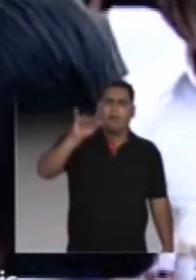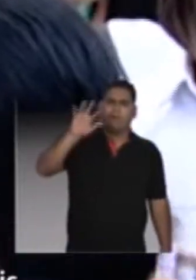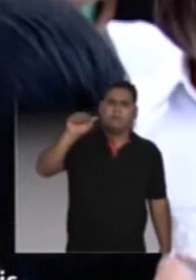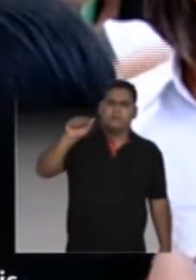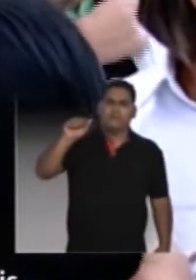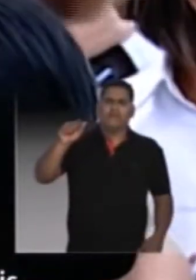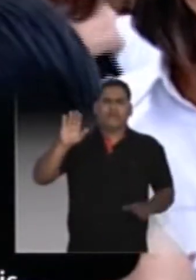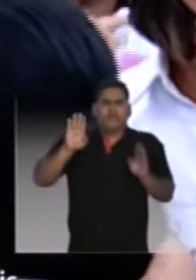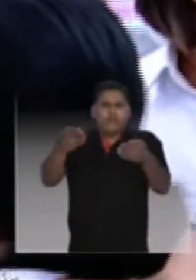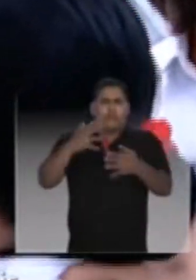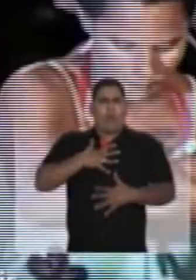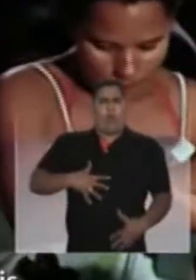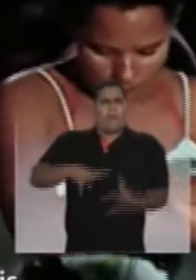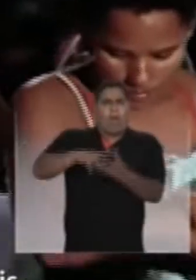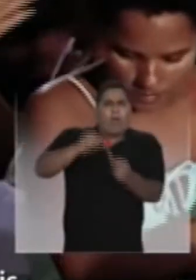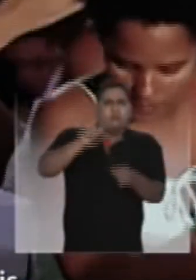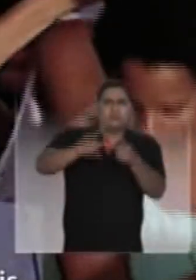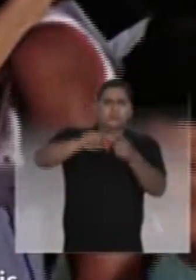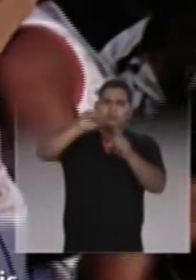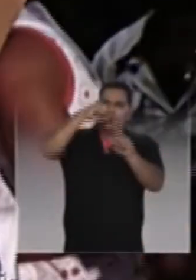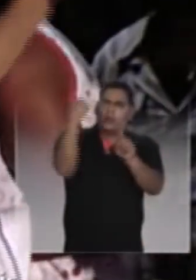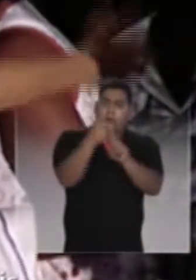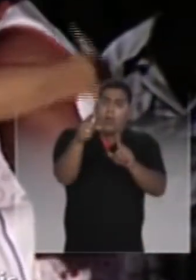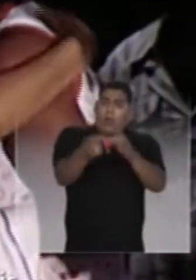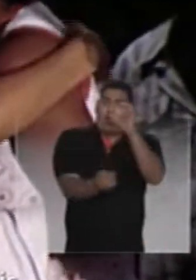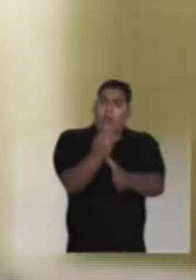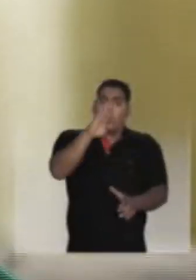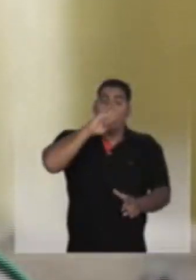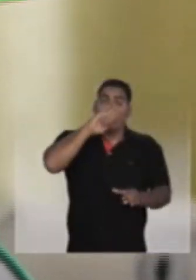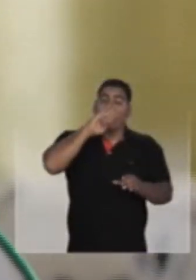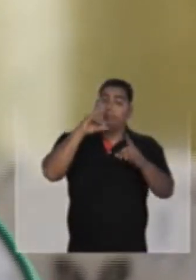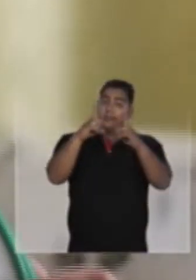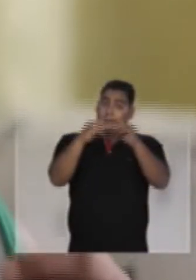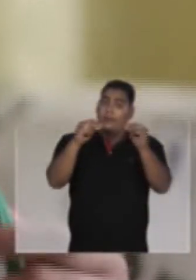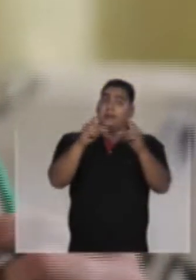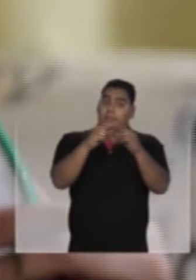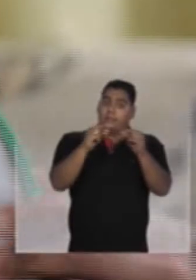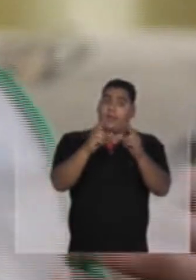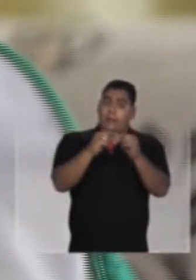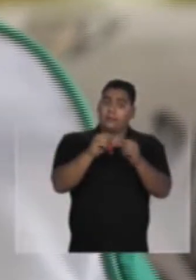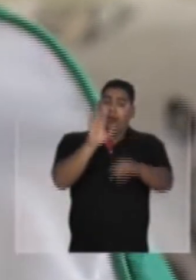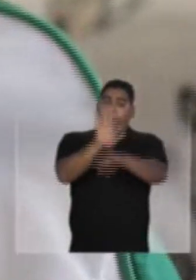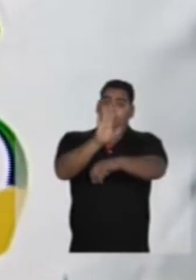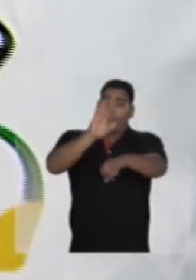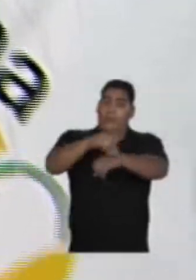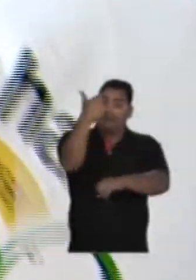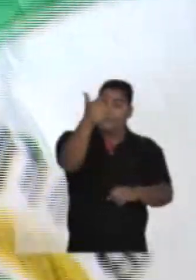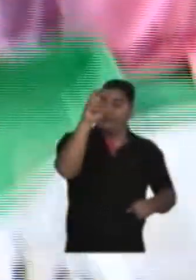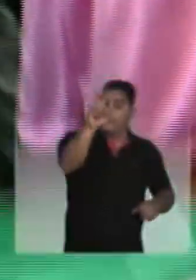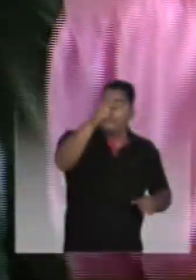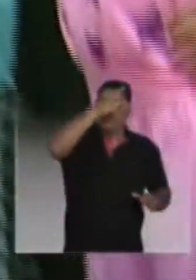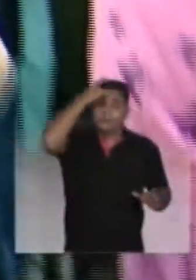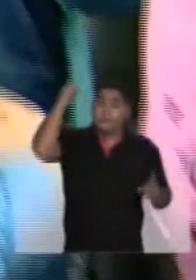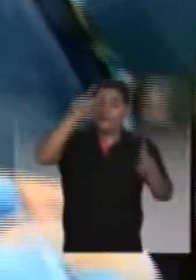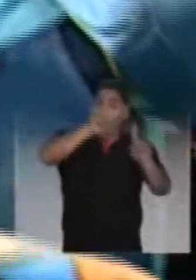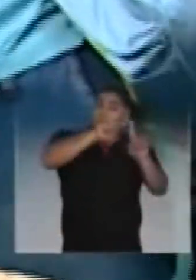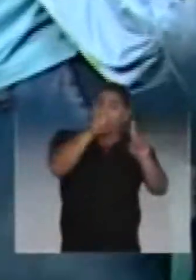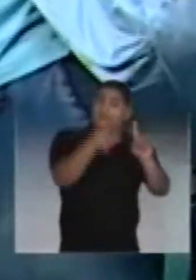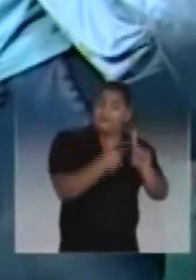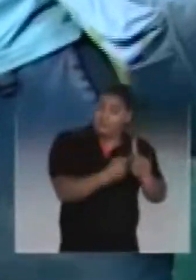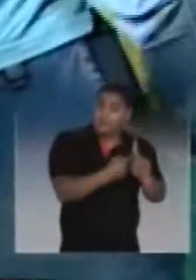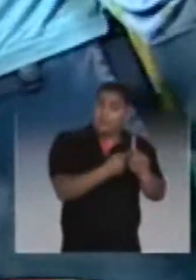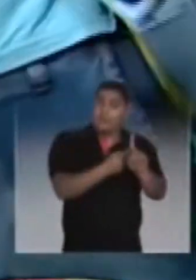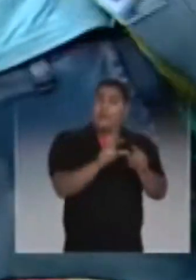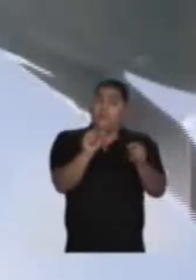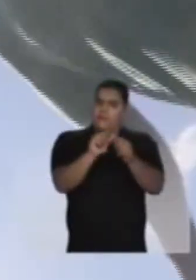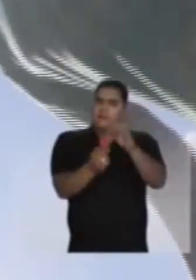A Flávia se dedicou de corpo e alma às causas sociais. Ela fez o Mãezinha Brasiliense, que atendeu mais de 25